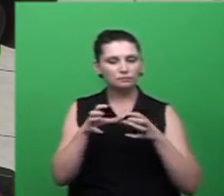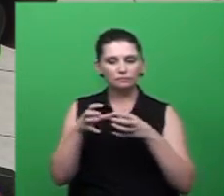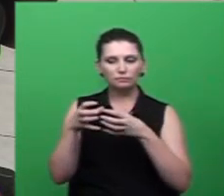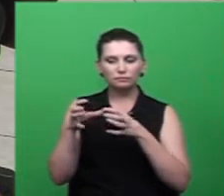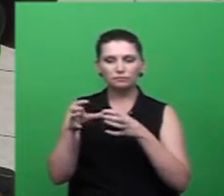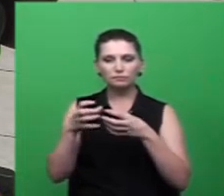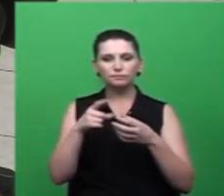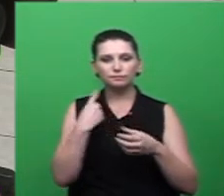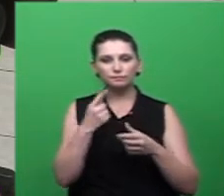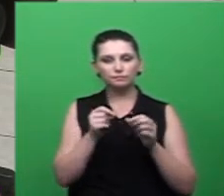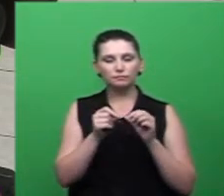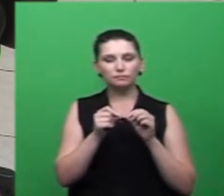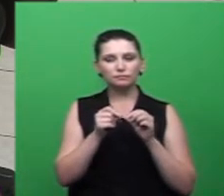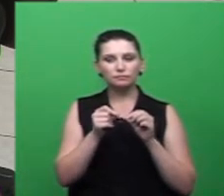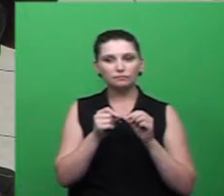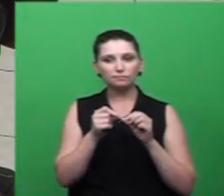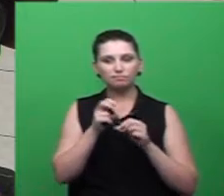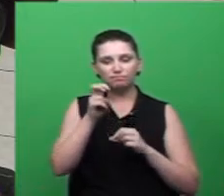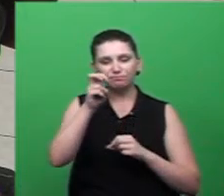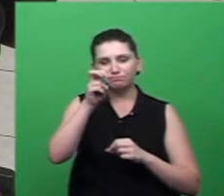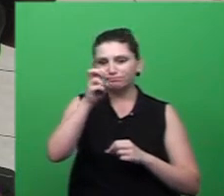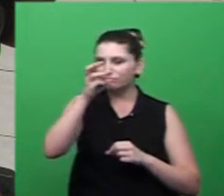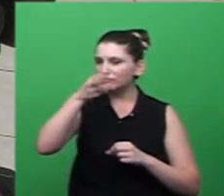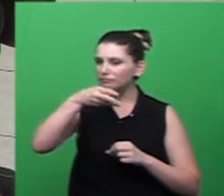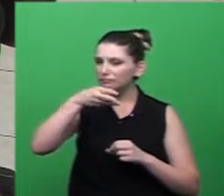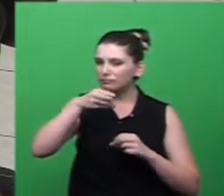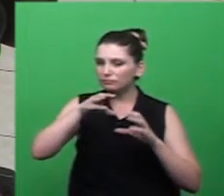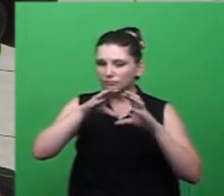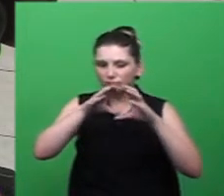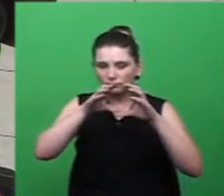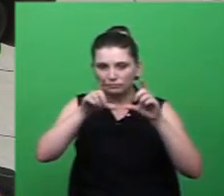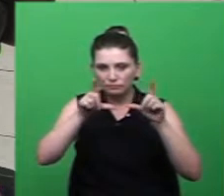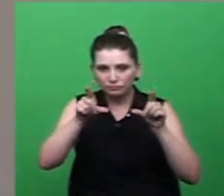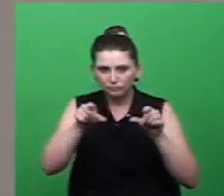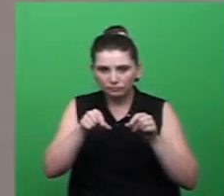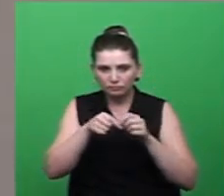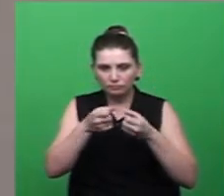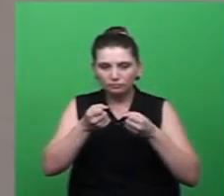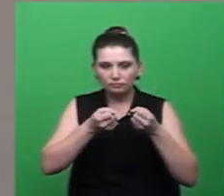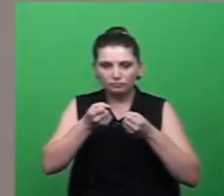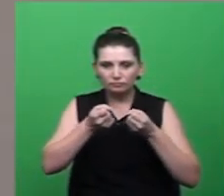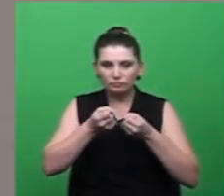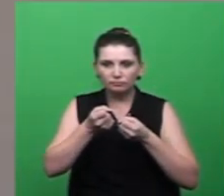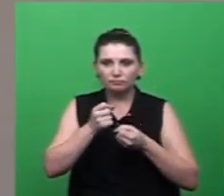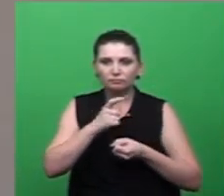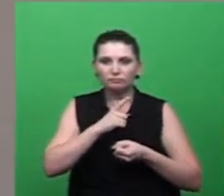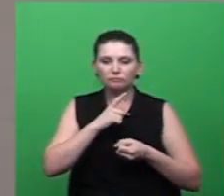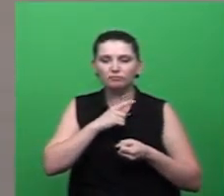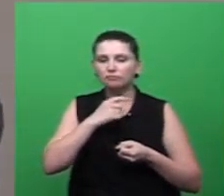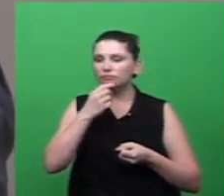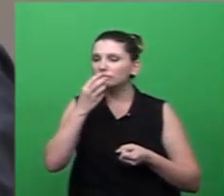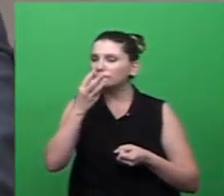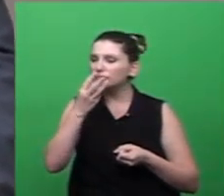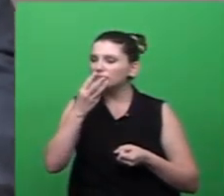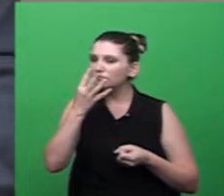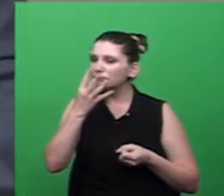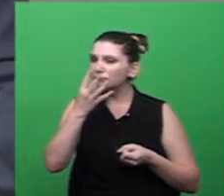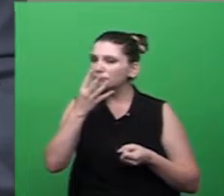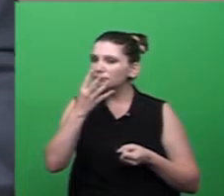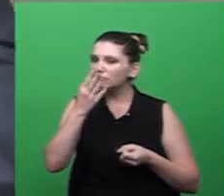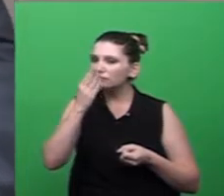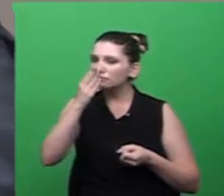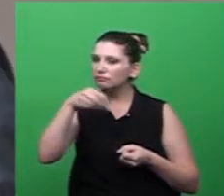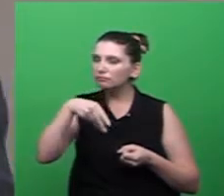tiramos cerca de cinco mil pneus ali da antiga Secrisa, tiramos em torno de dois a três mil pneus lá na